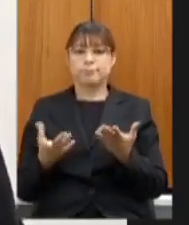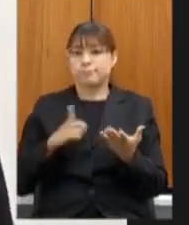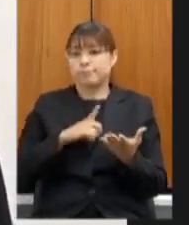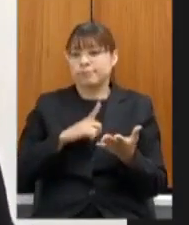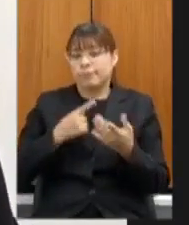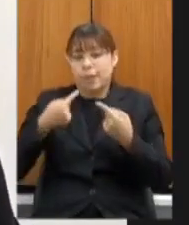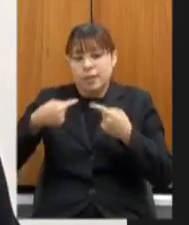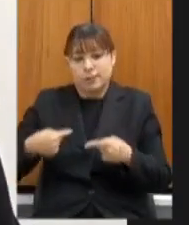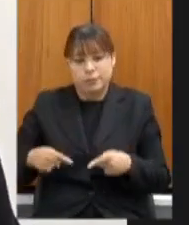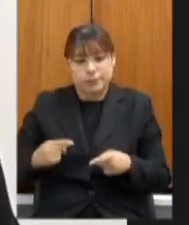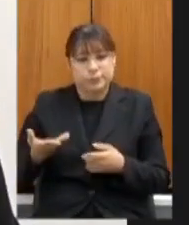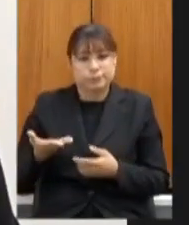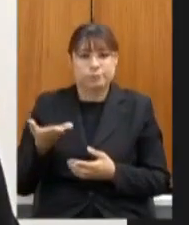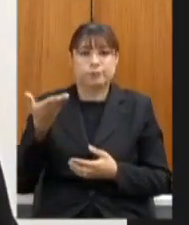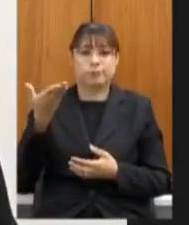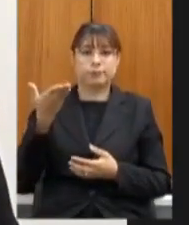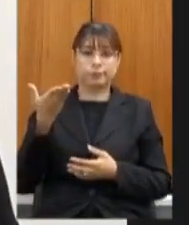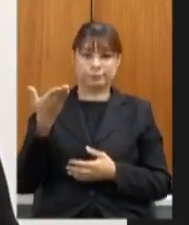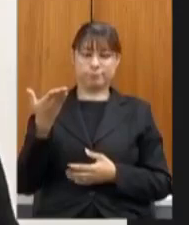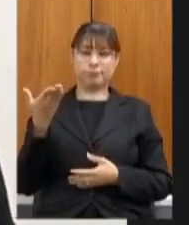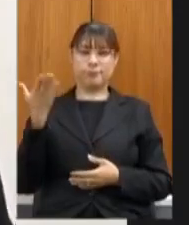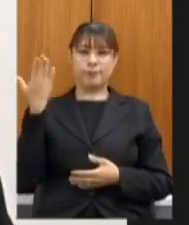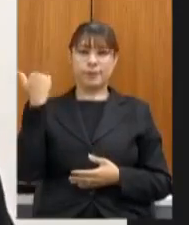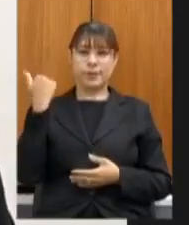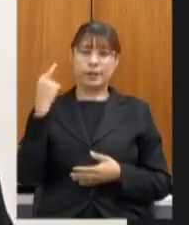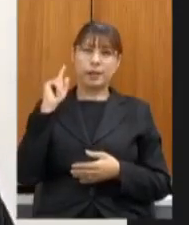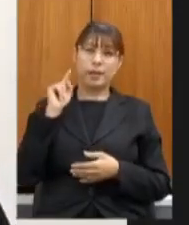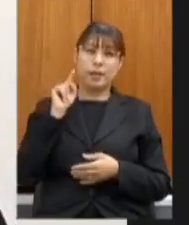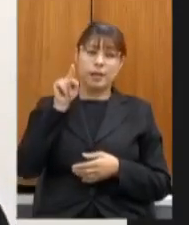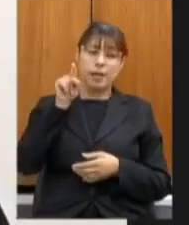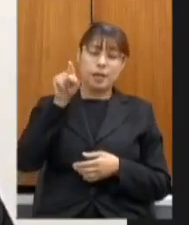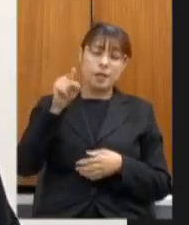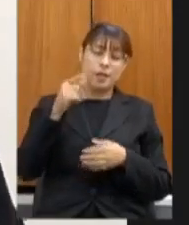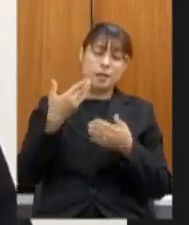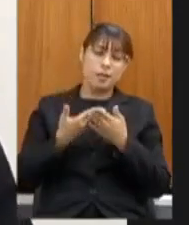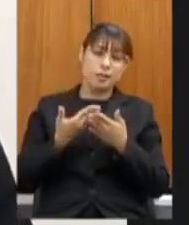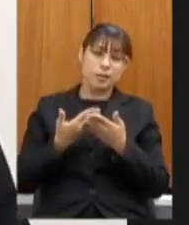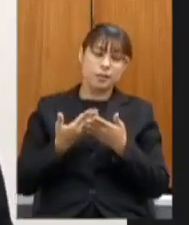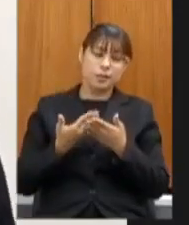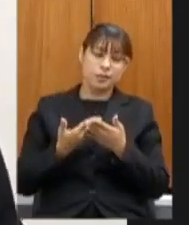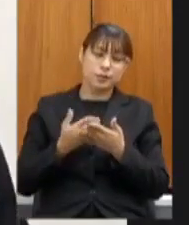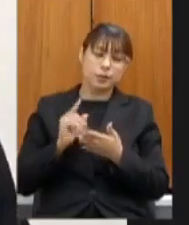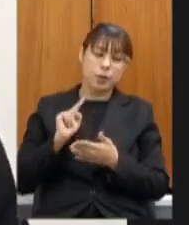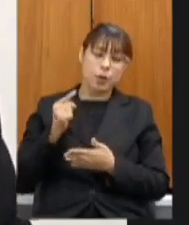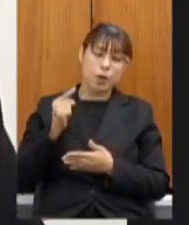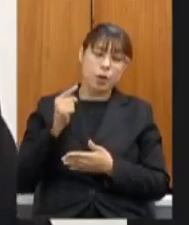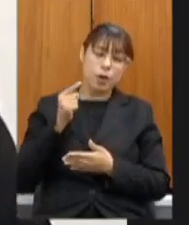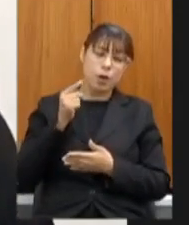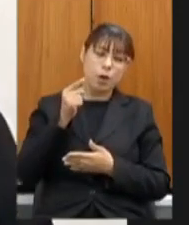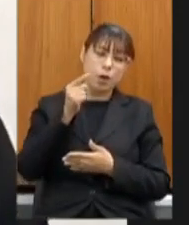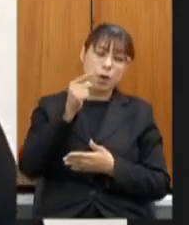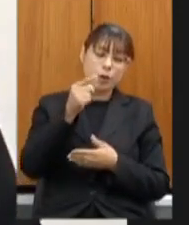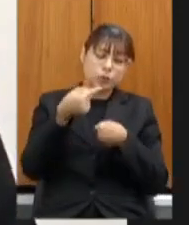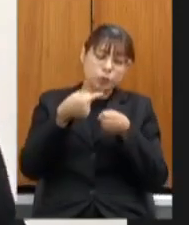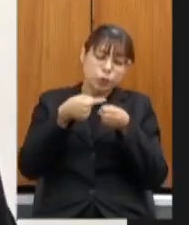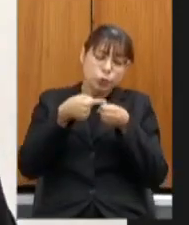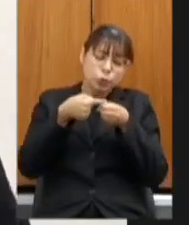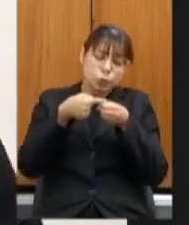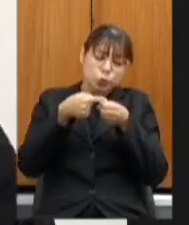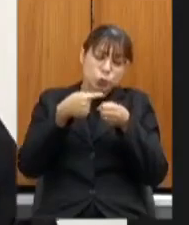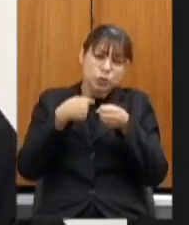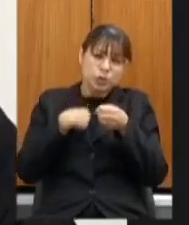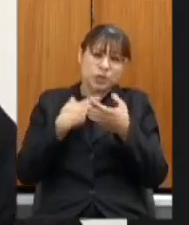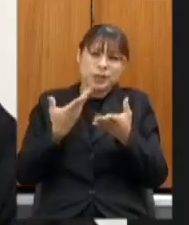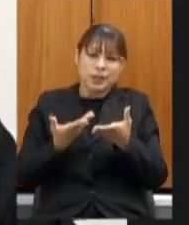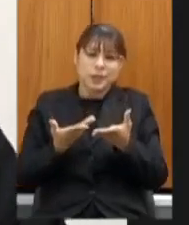maior desde aquela minha escola lá do sertão lá do interior do interior eu que estou